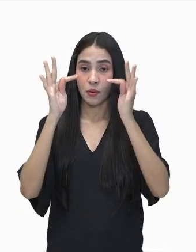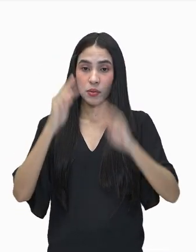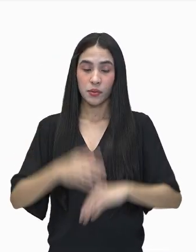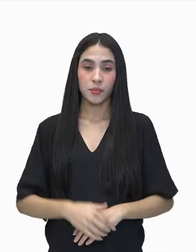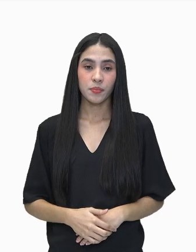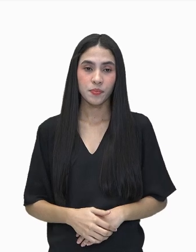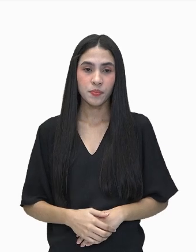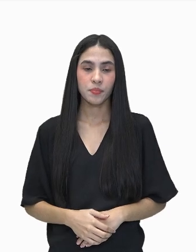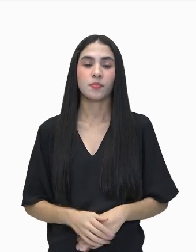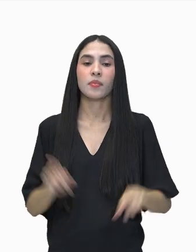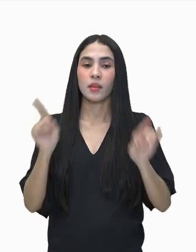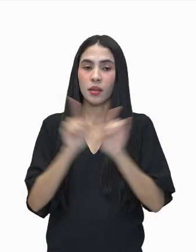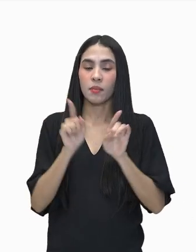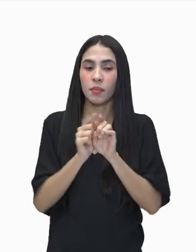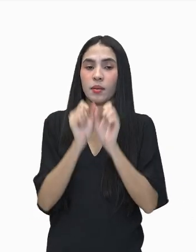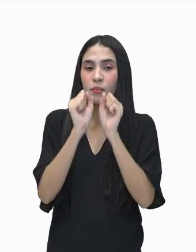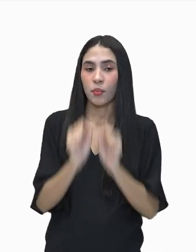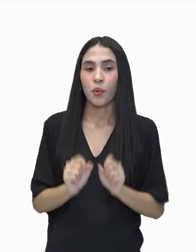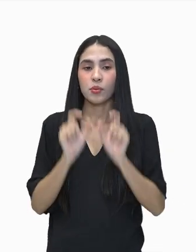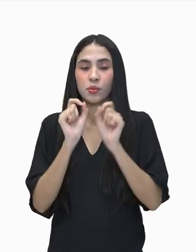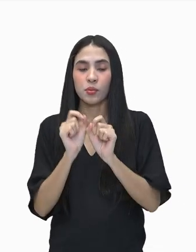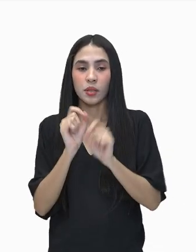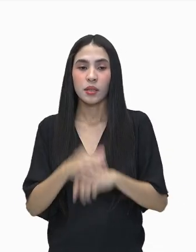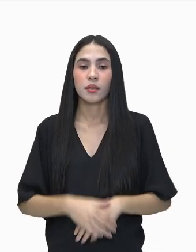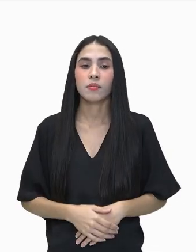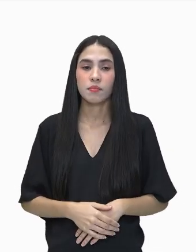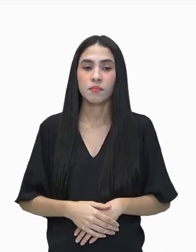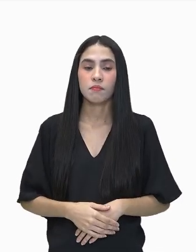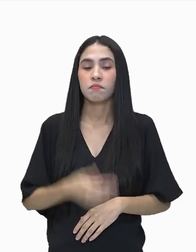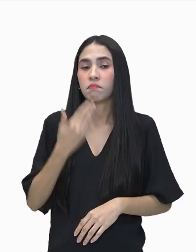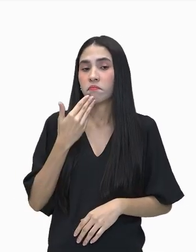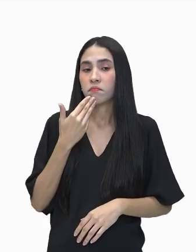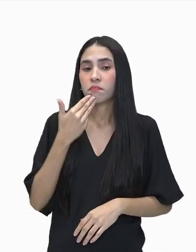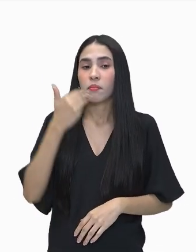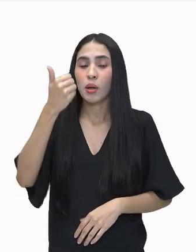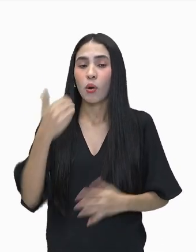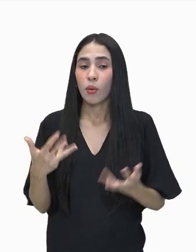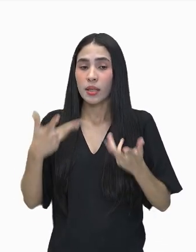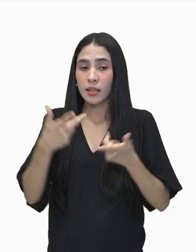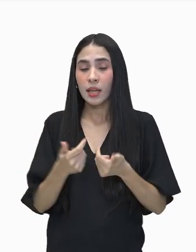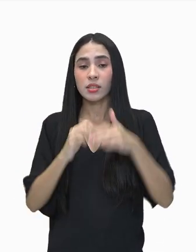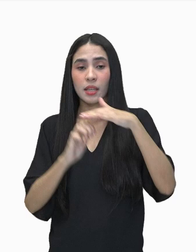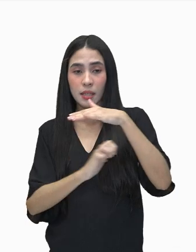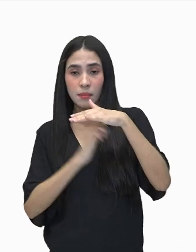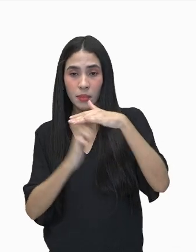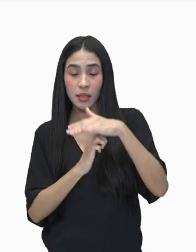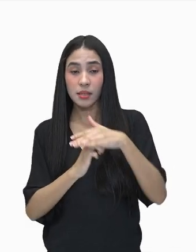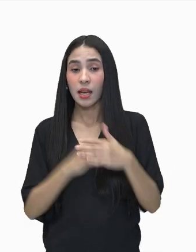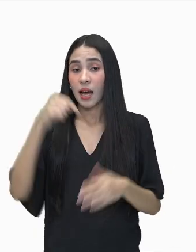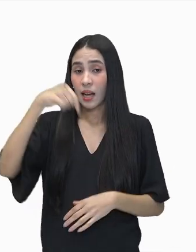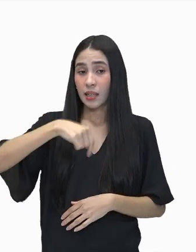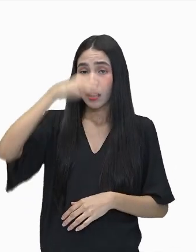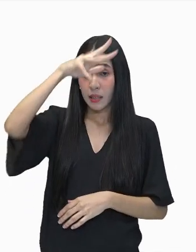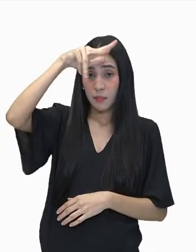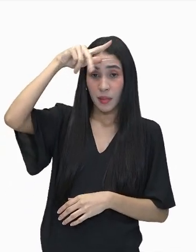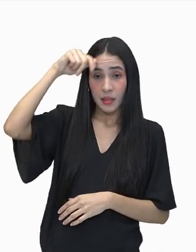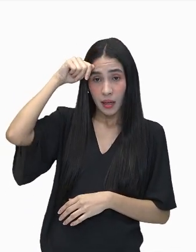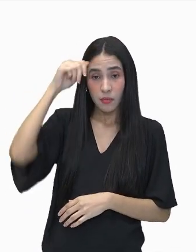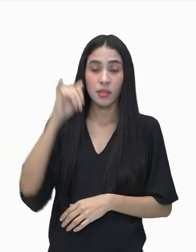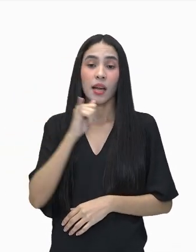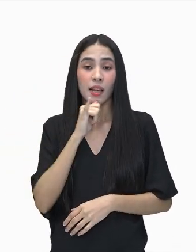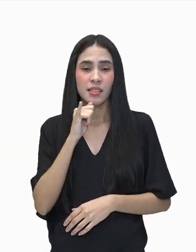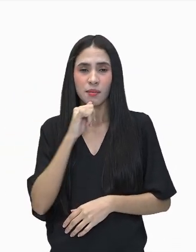E isso pode ser aí uma via de mão dupla. Aqui em Manaus, por exemplo, nós temos